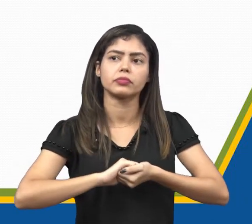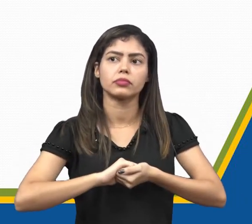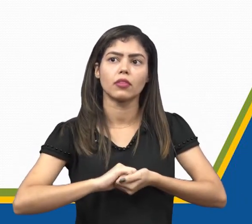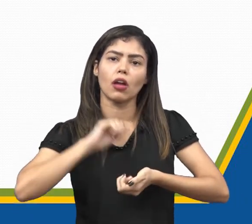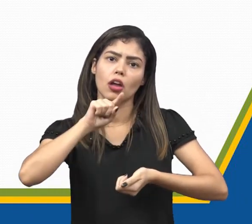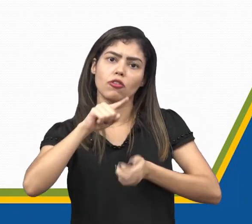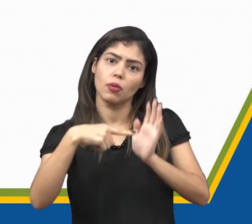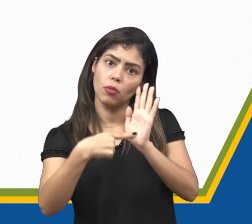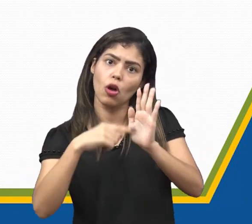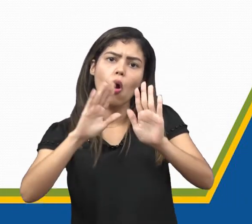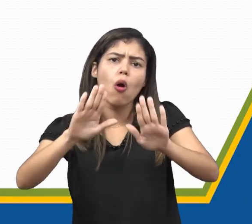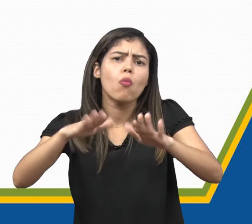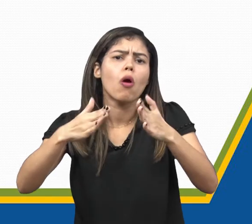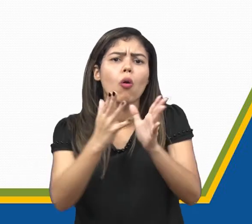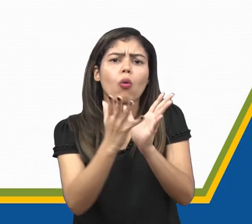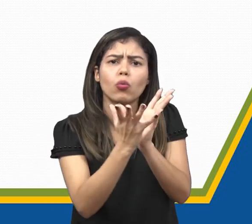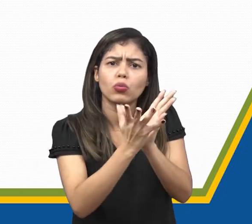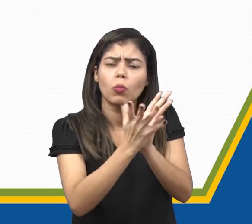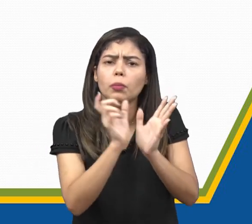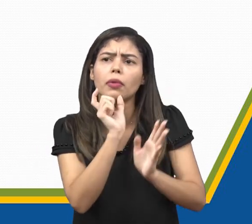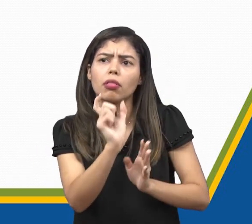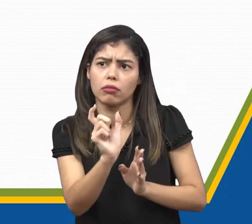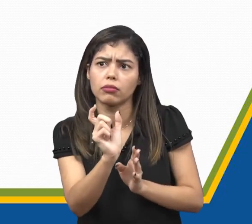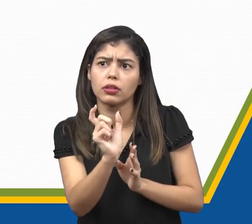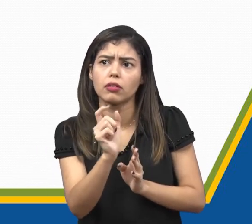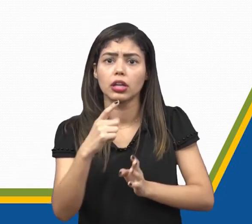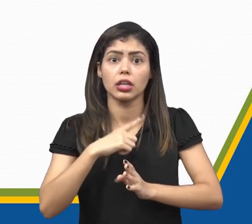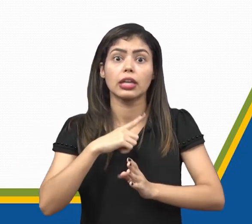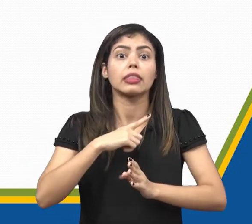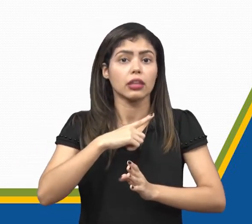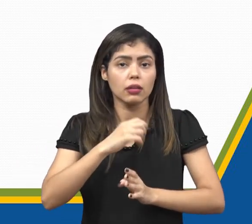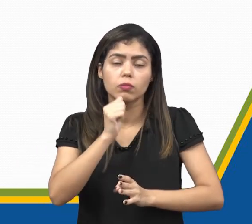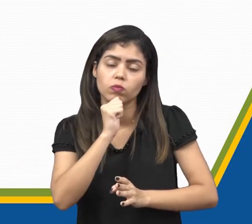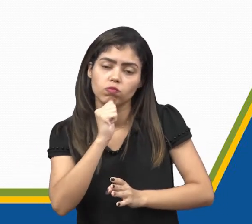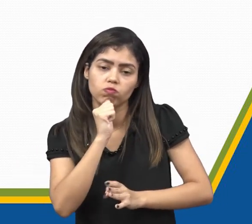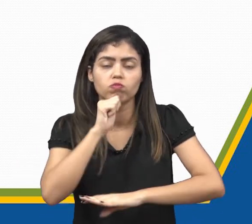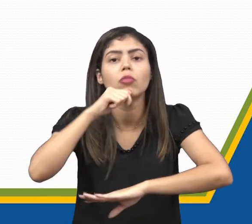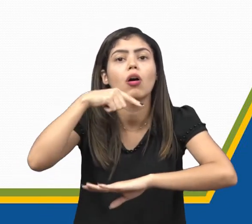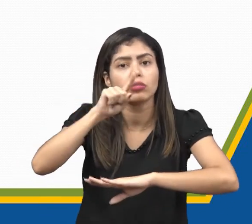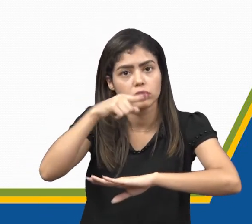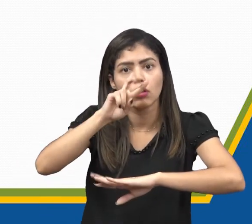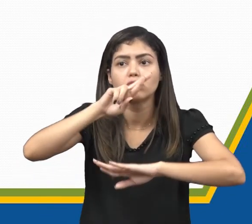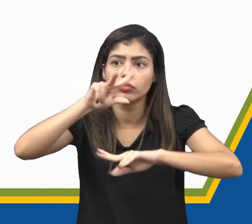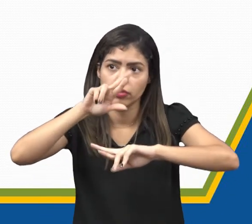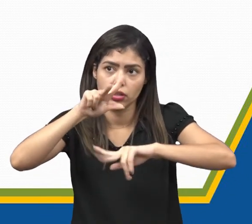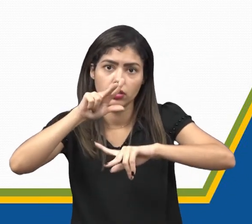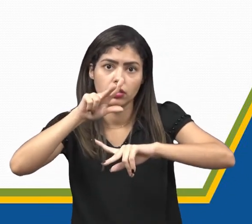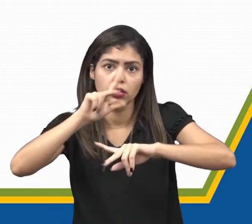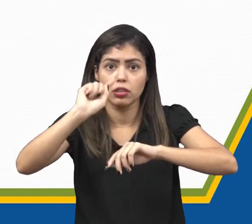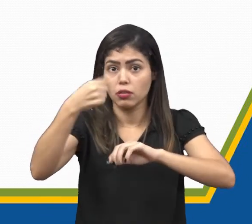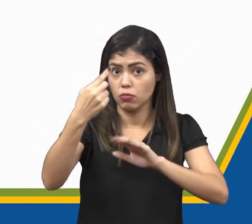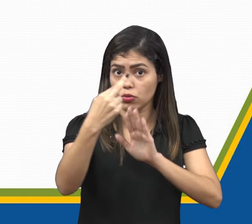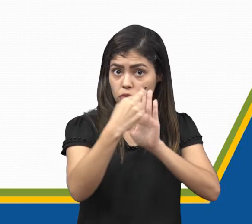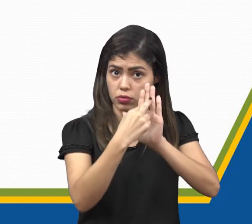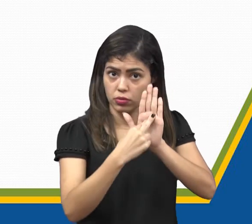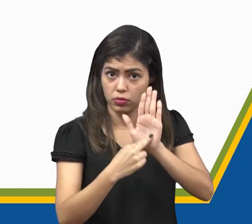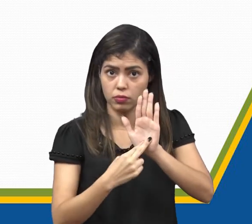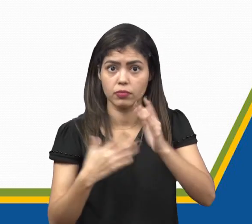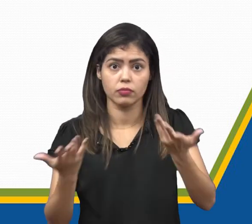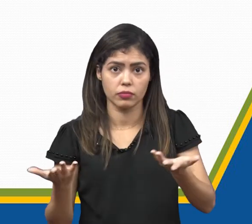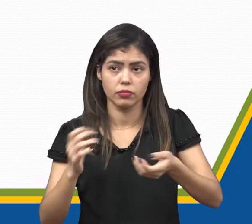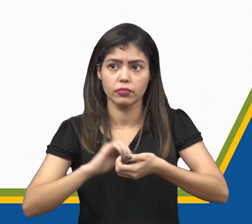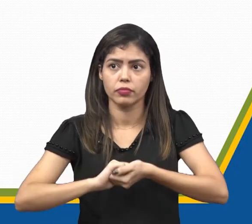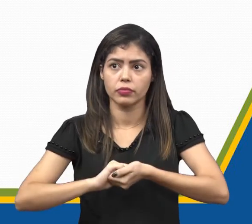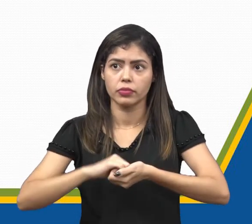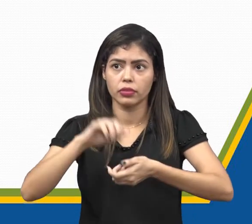quero que você me indique qual é o conjunto de palavras que manteve o acento diferencial após o novo acordo ortográfico. Letra A.